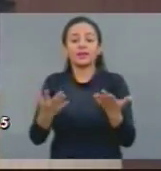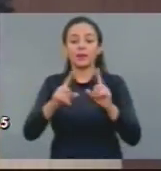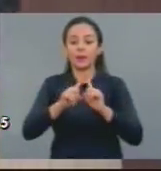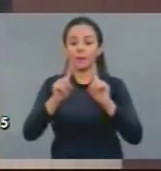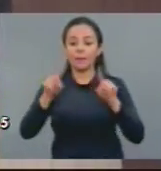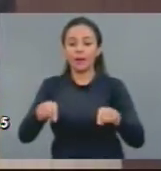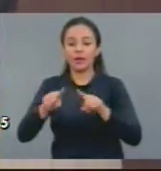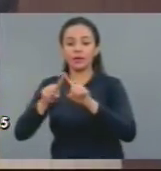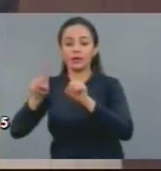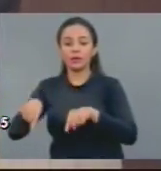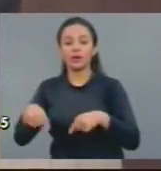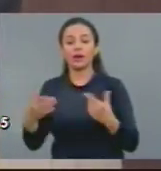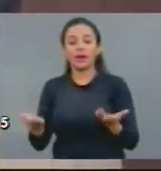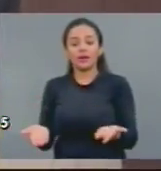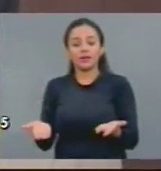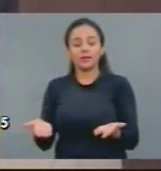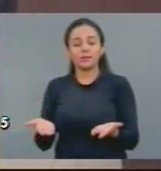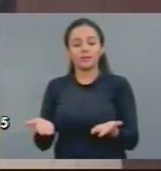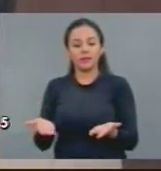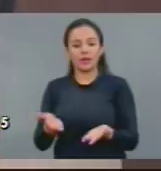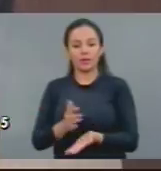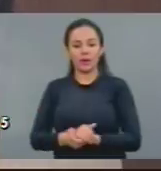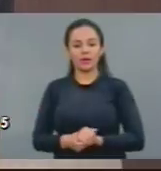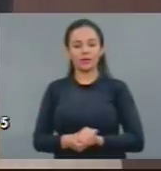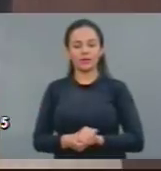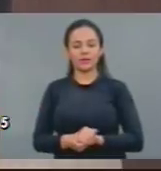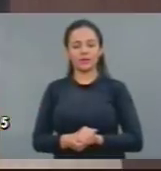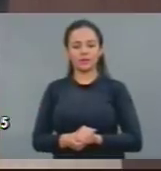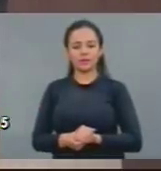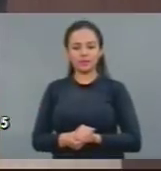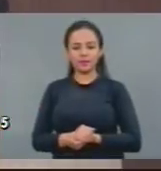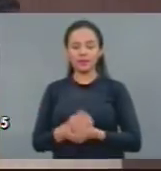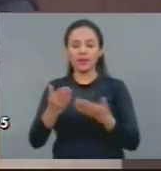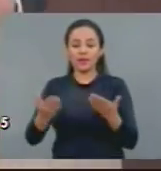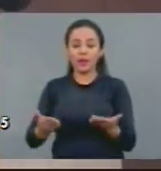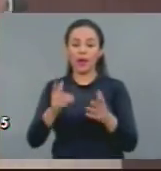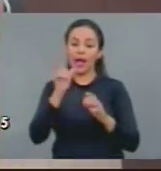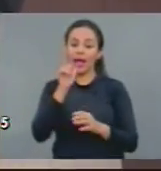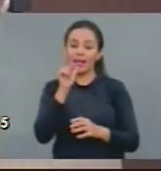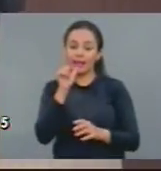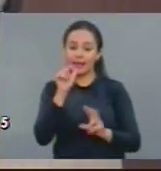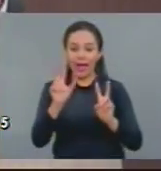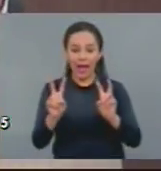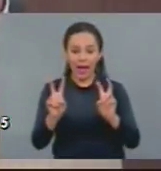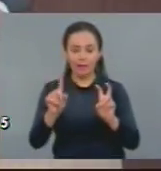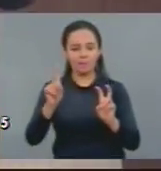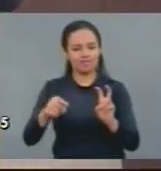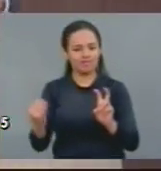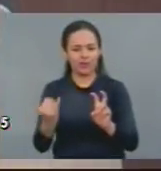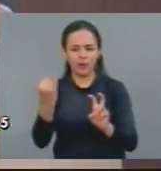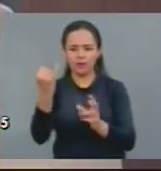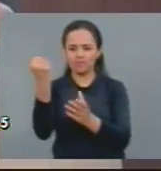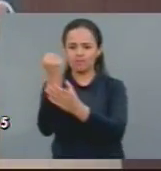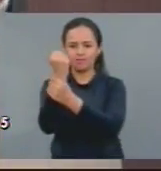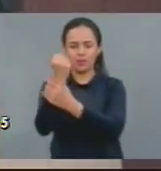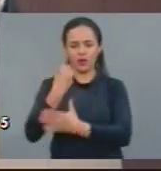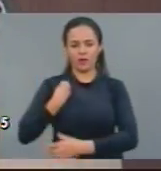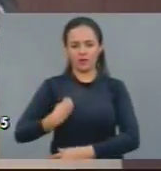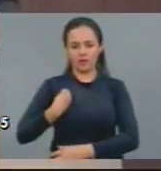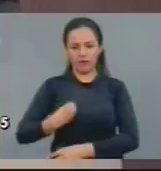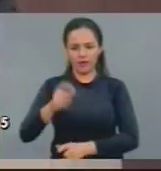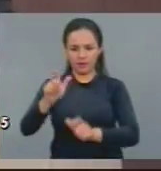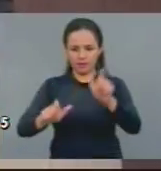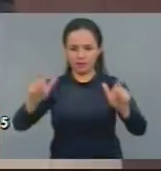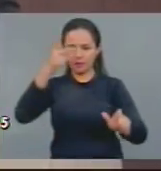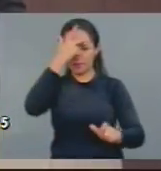A água é um direito humano, suporte à vida, e nós vamos ter que tomar mais responsabilidade, maior seriedade no